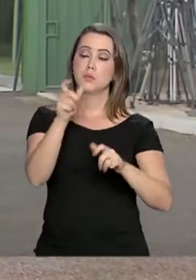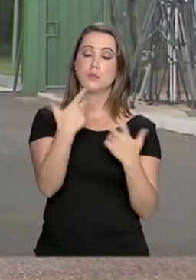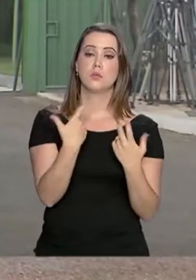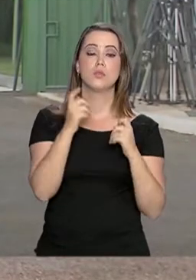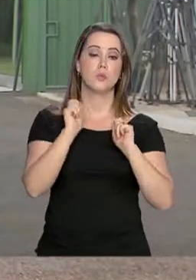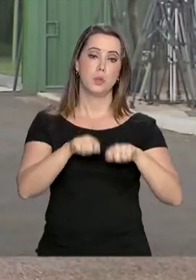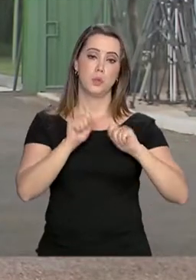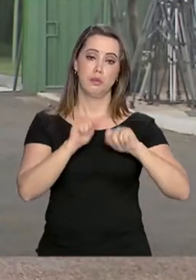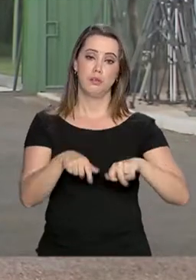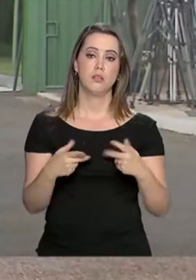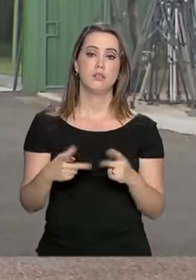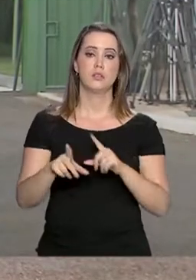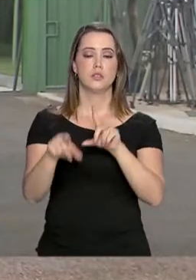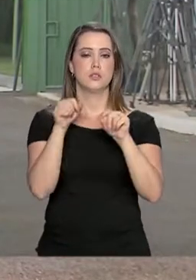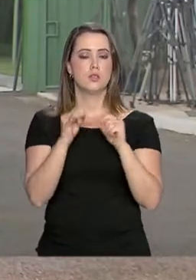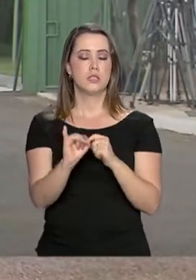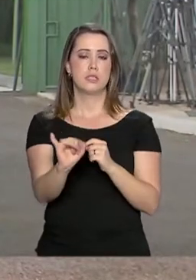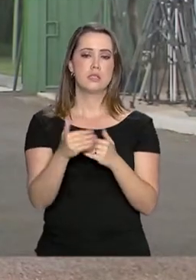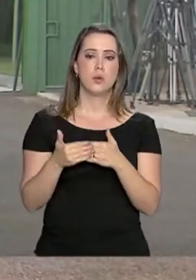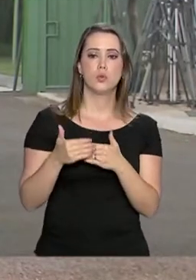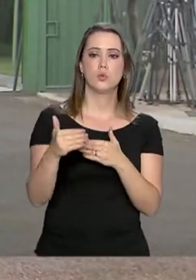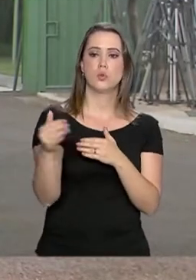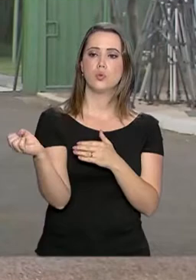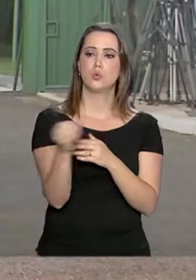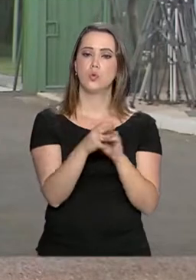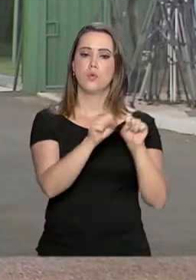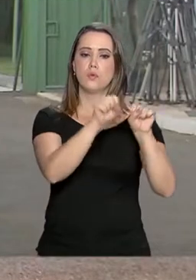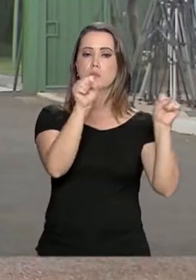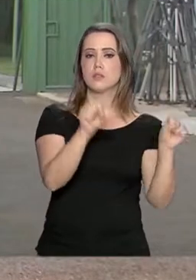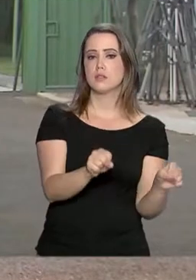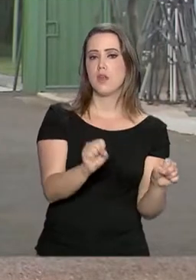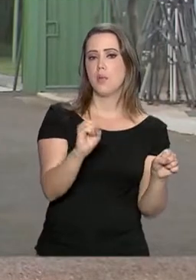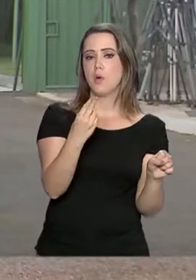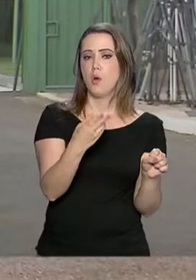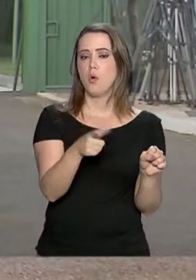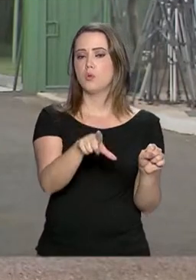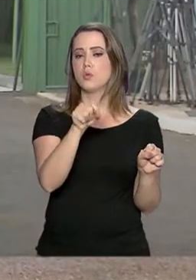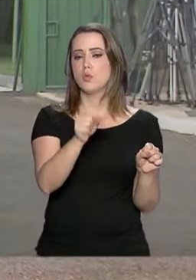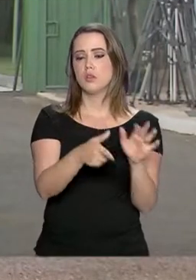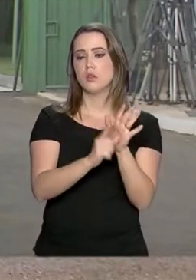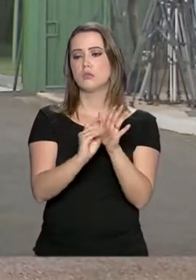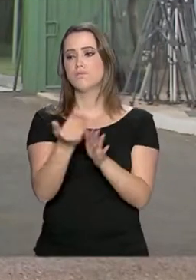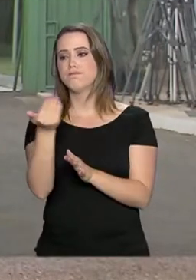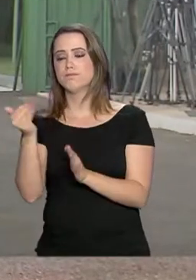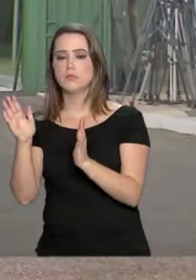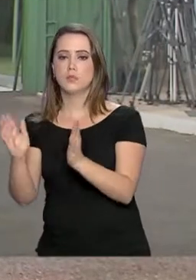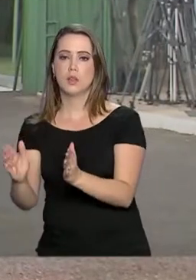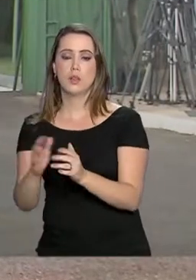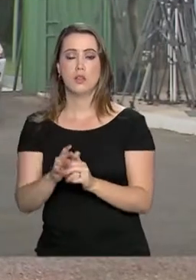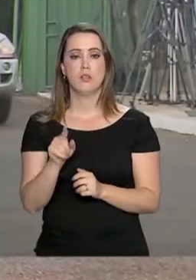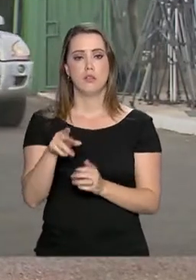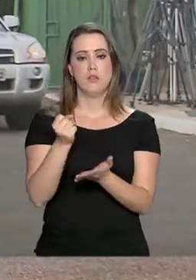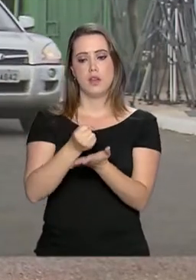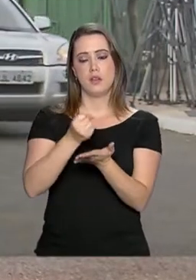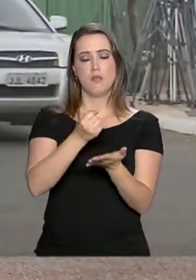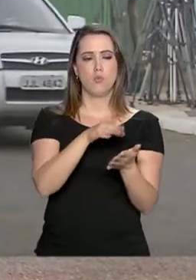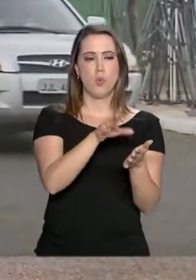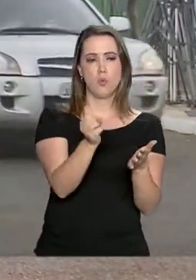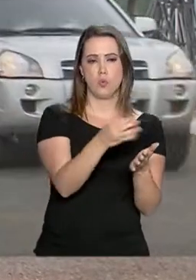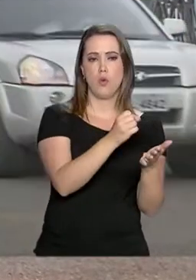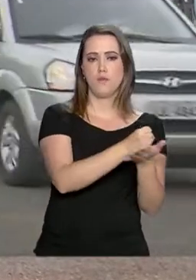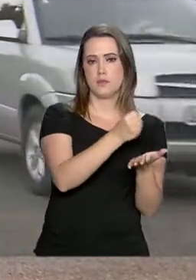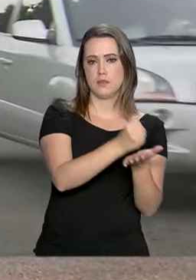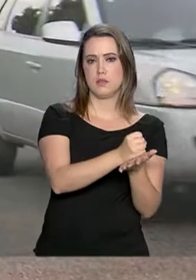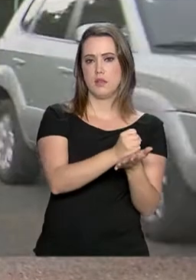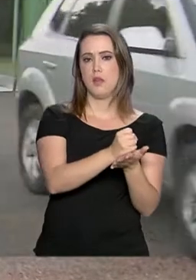poderiam optar se ficariam no novo sistema ou no sistema antigo, no que ele chamou de carteira verde e